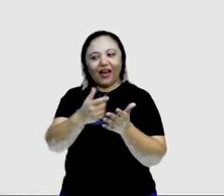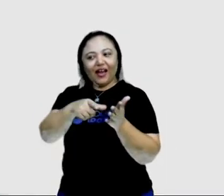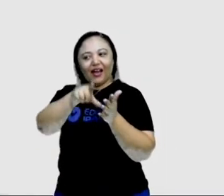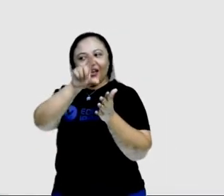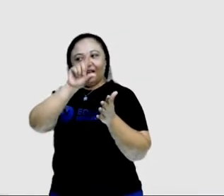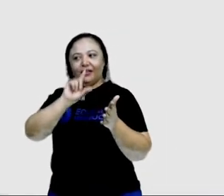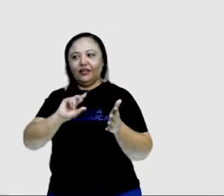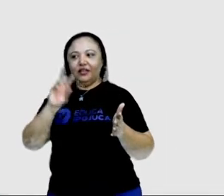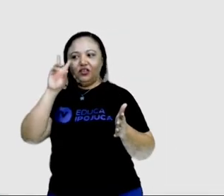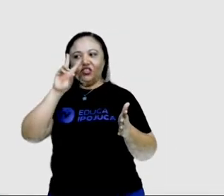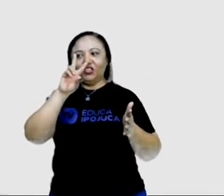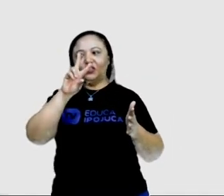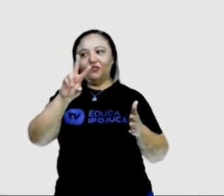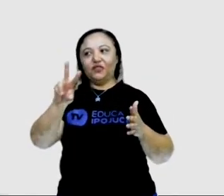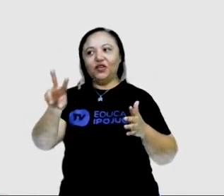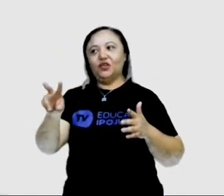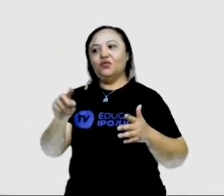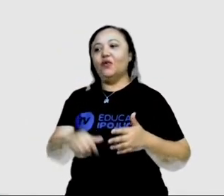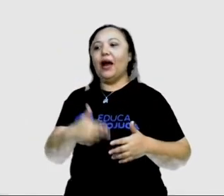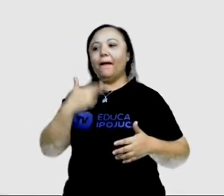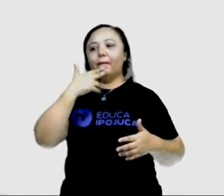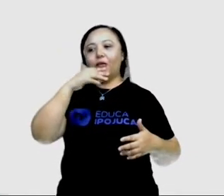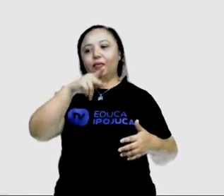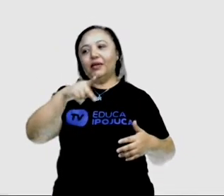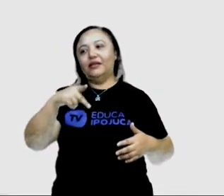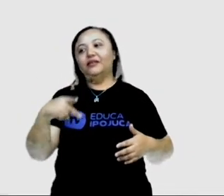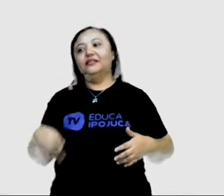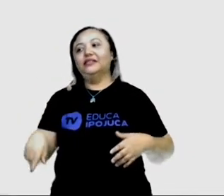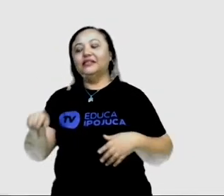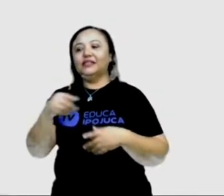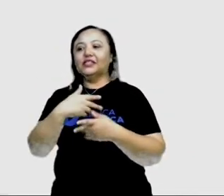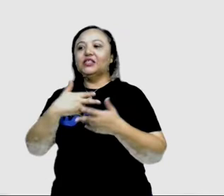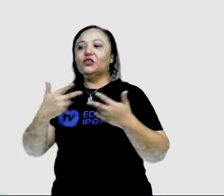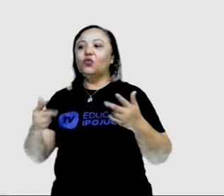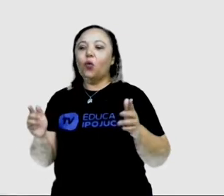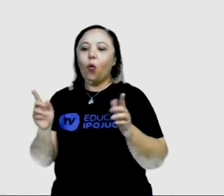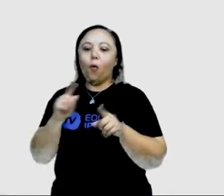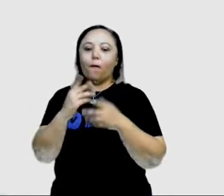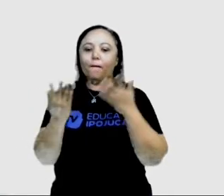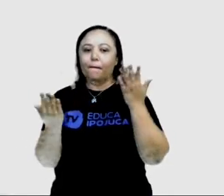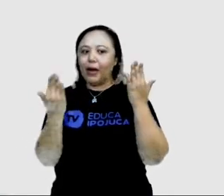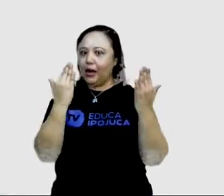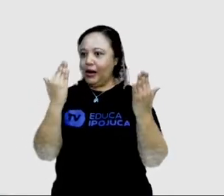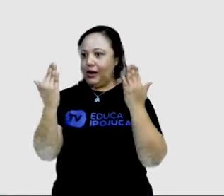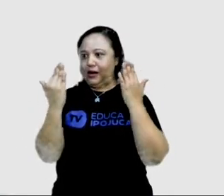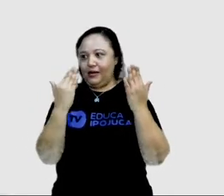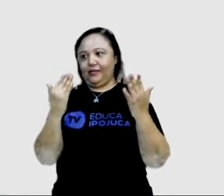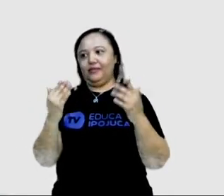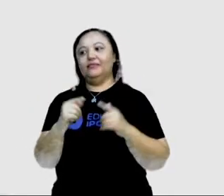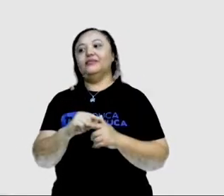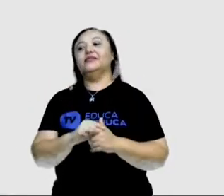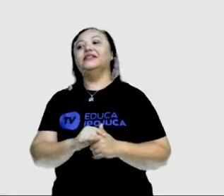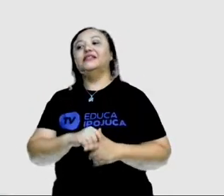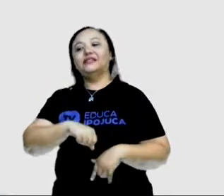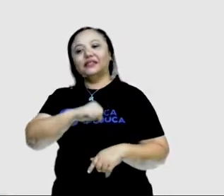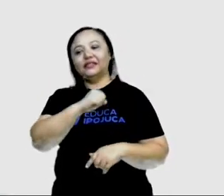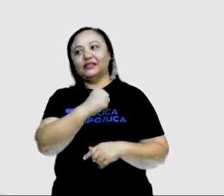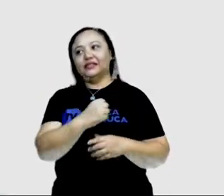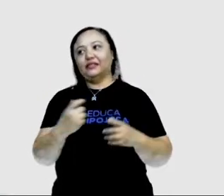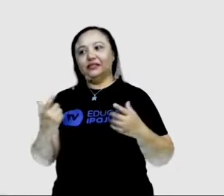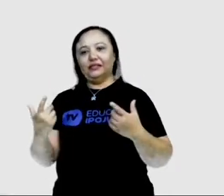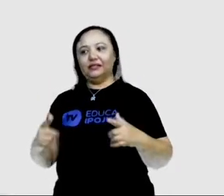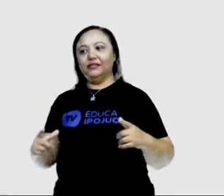nós visualizamos as probabilidades na forma percentual e também comparamos as probabilidades de evento em diferentes espaços